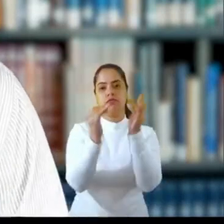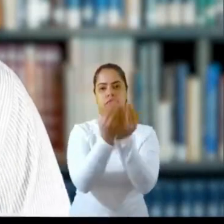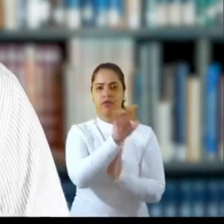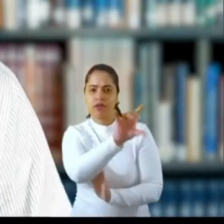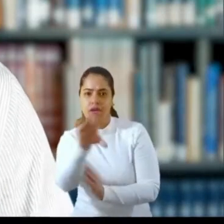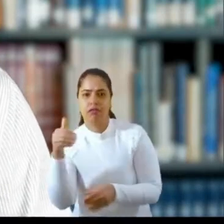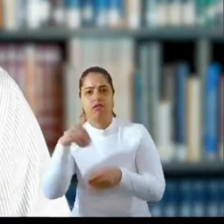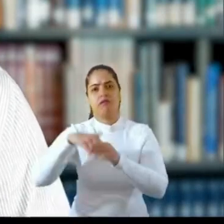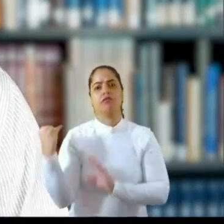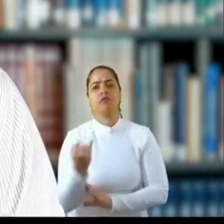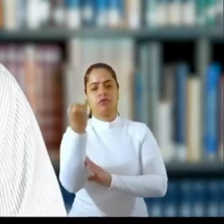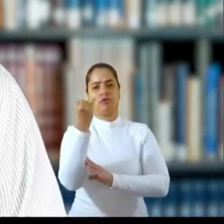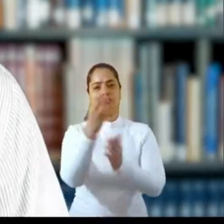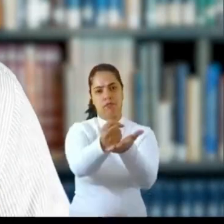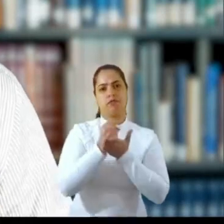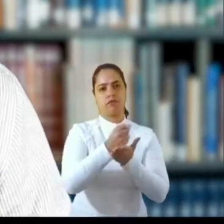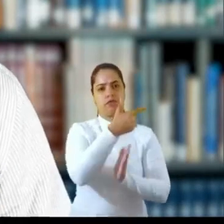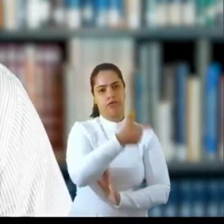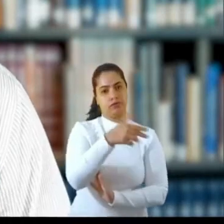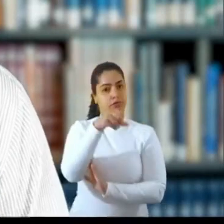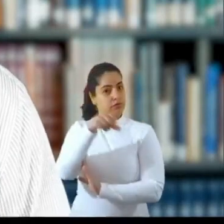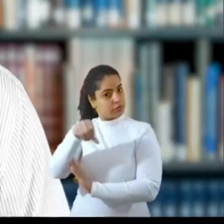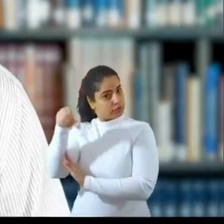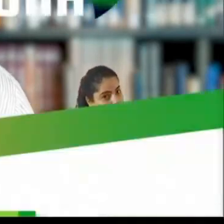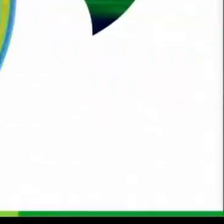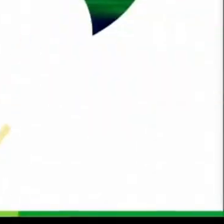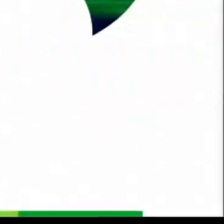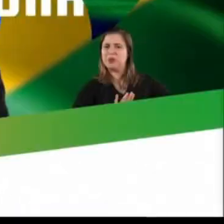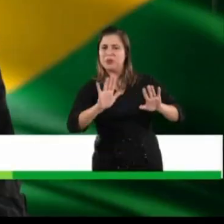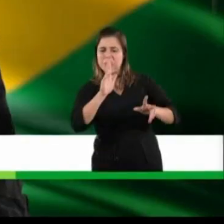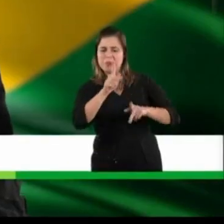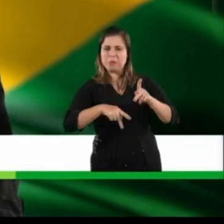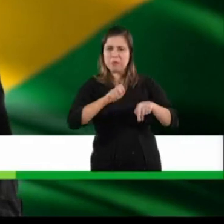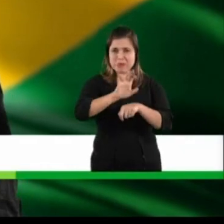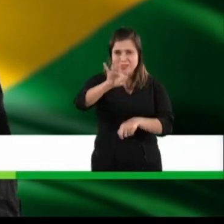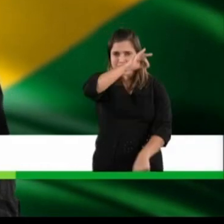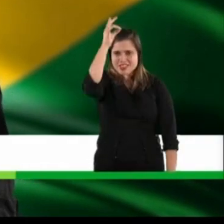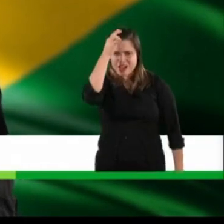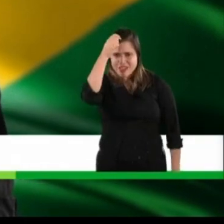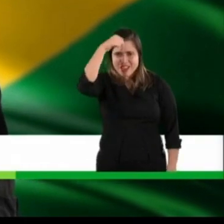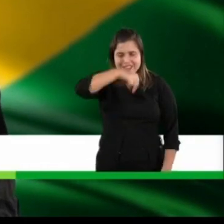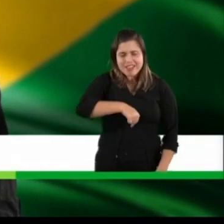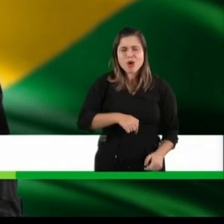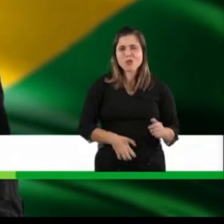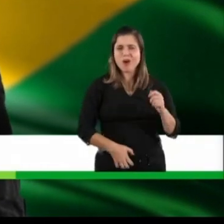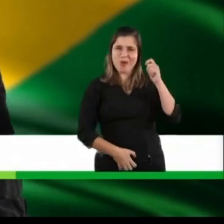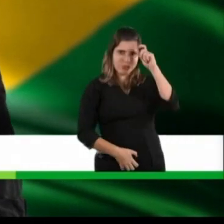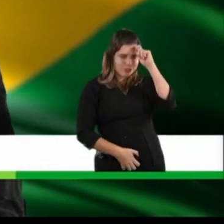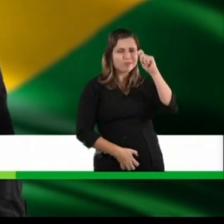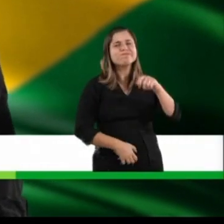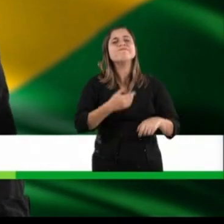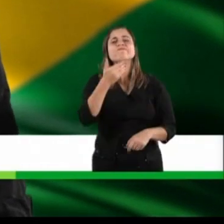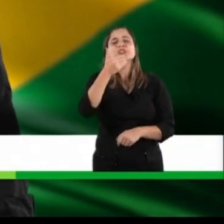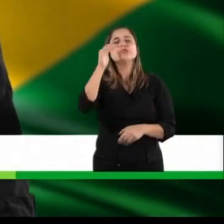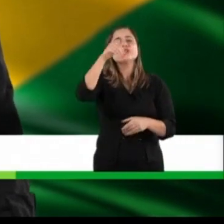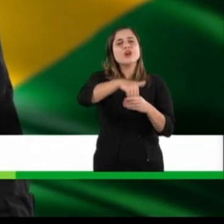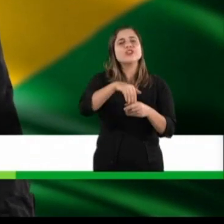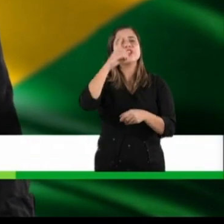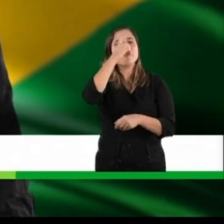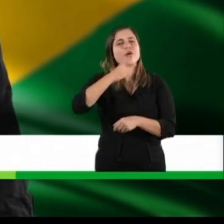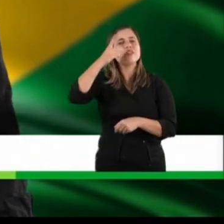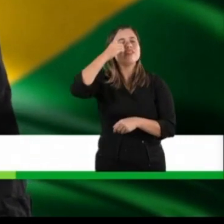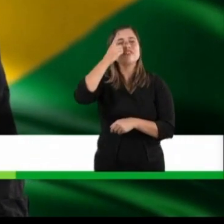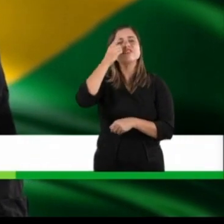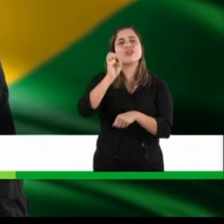voto faz diferença. Conto com o seu. Vote 22999. Alô, meu povo caprichaba. Aqui é Gaúcho, cabói, passando para pedir o seu voto para deputado